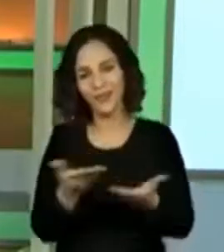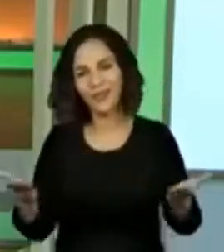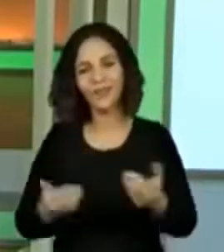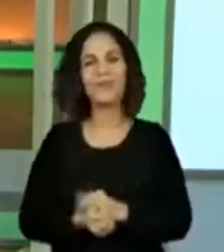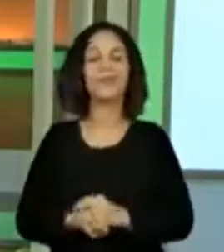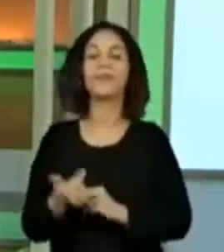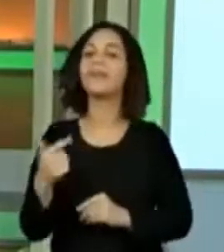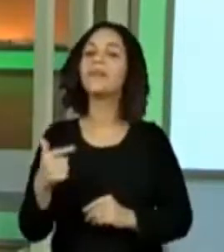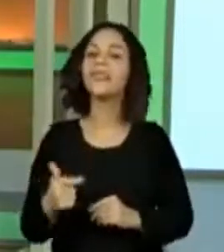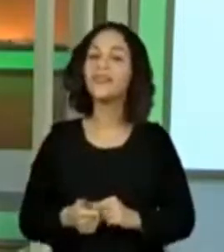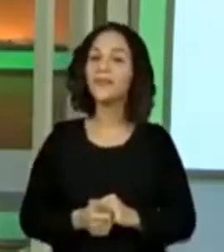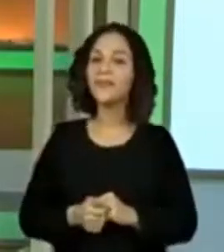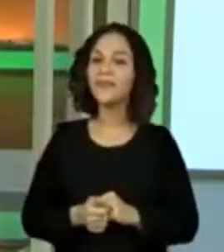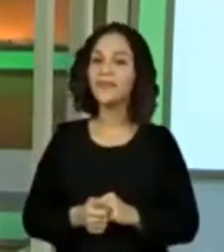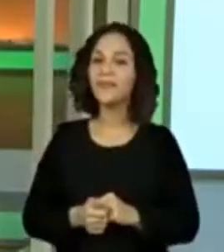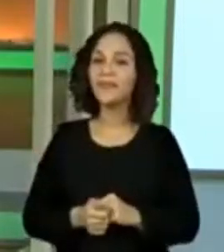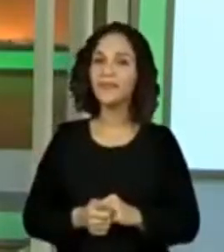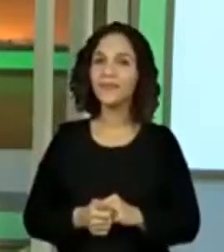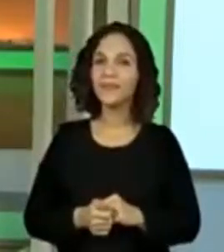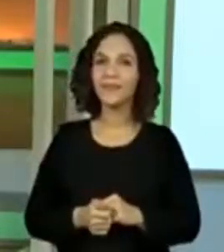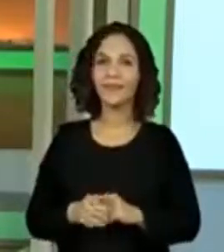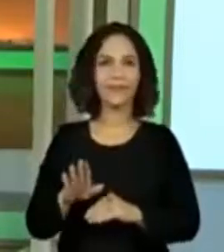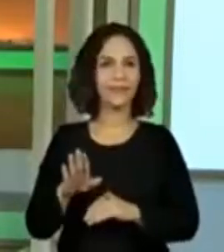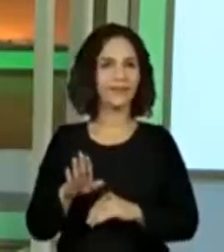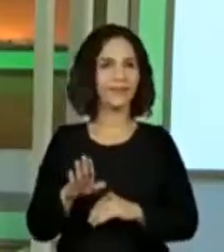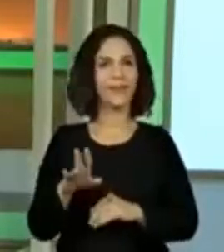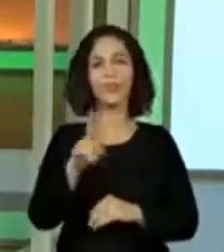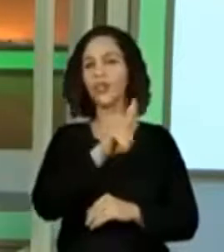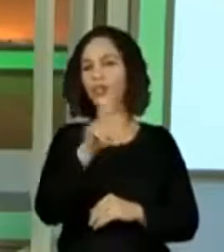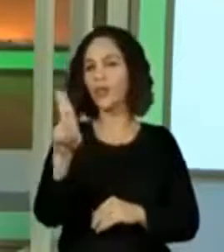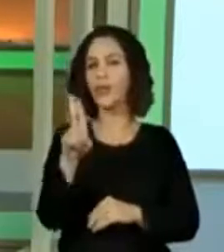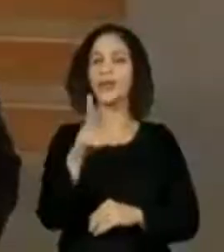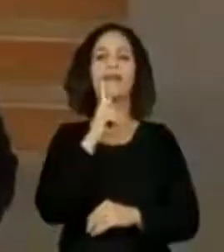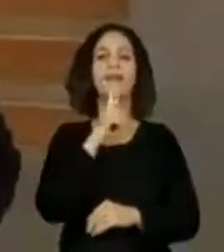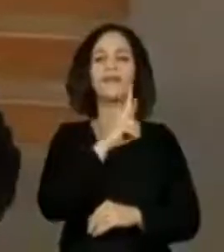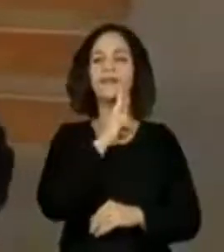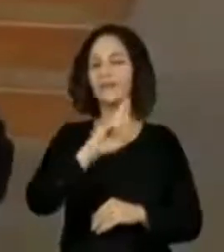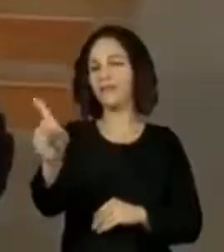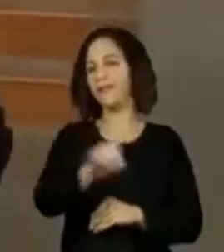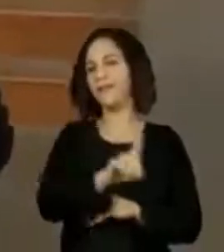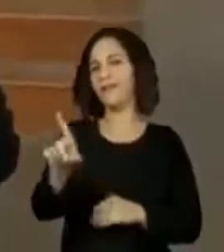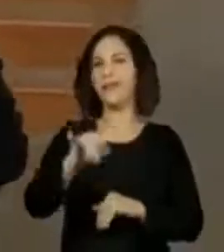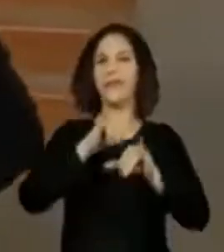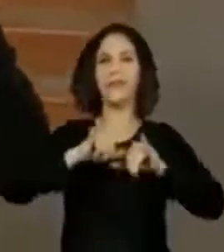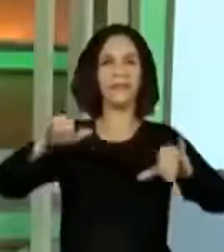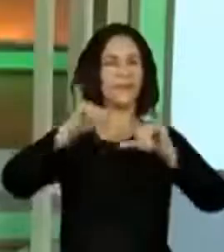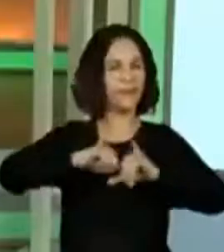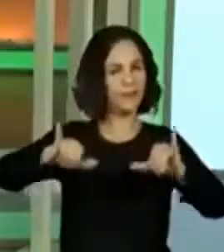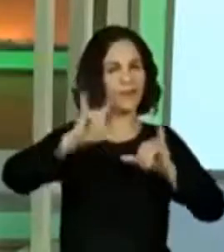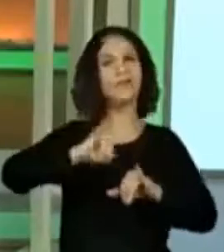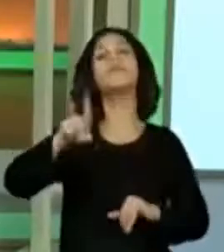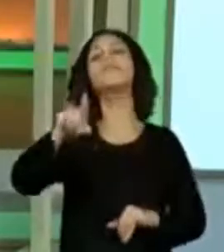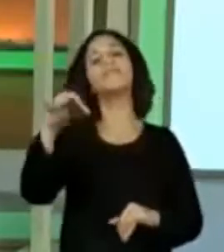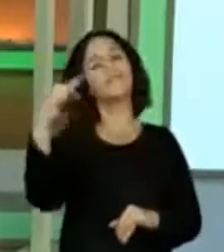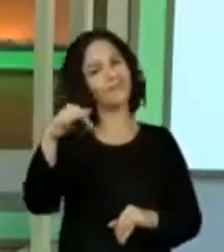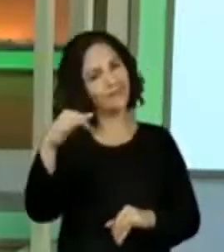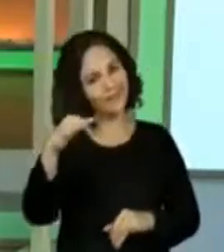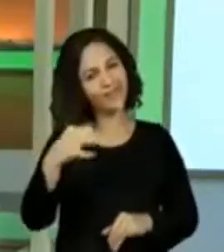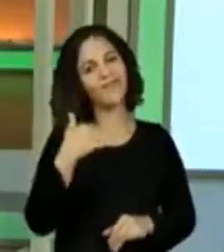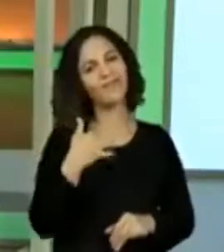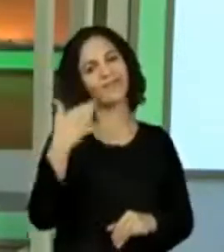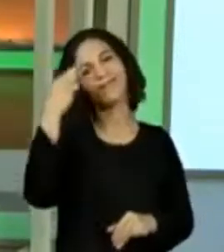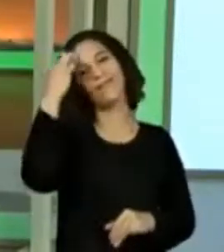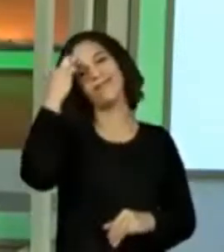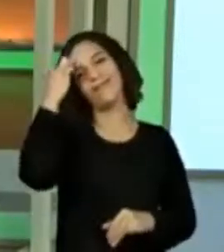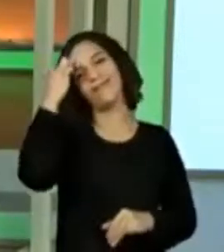O que mais? Não vou falar o nome do restaurante para não fazer propaganda. Mas é esse mesmo que eu pensei